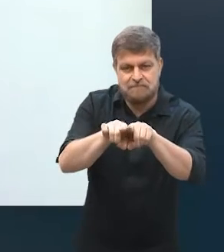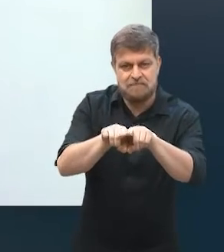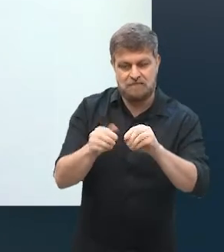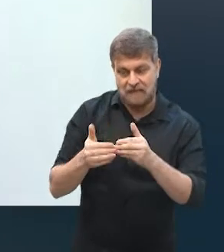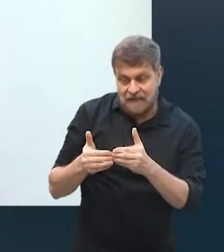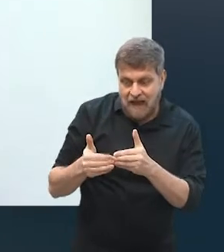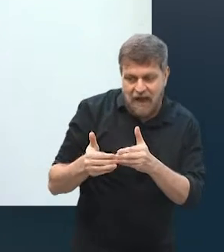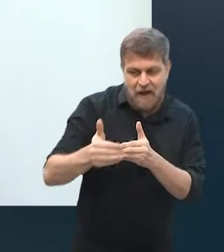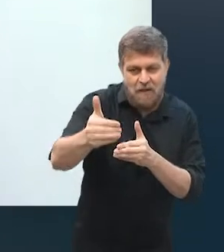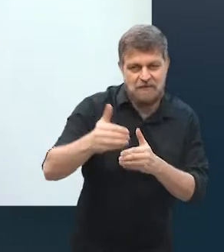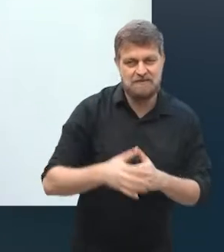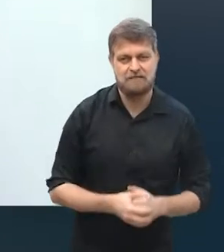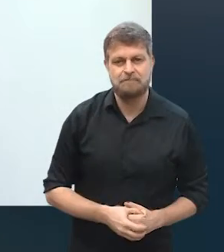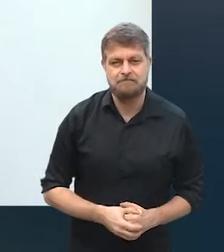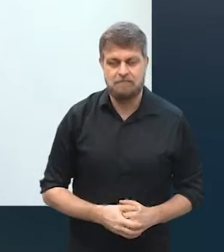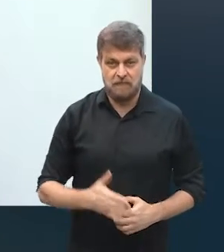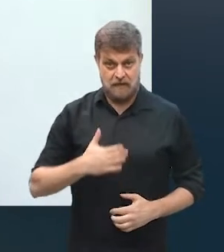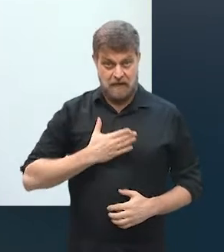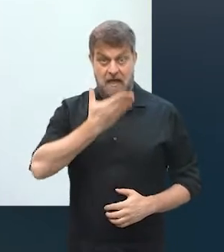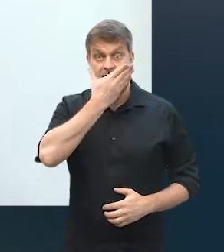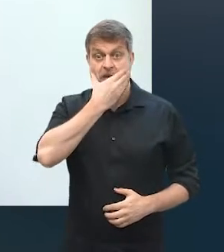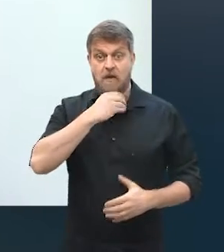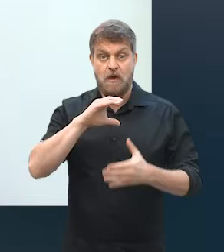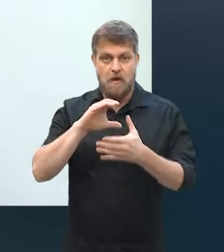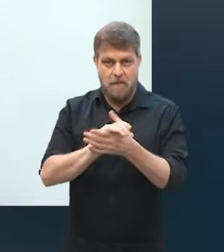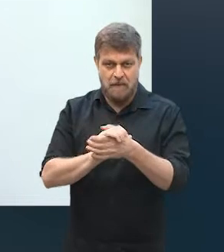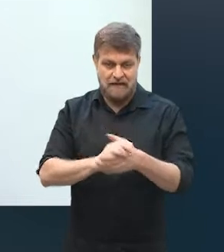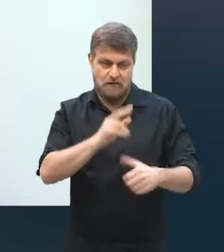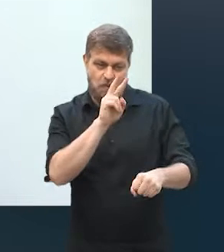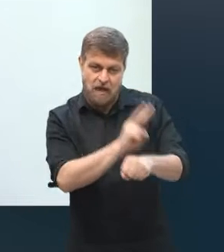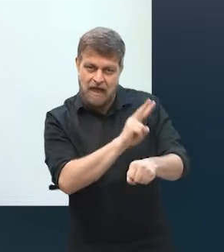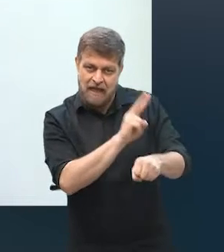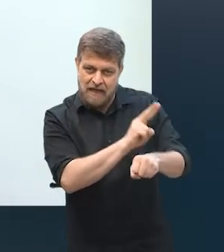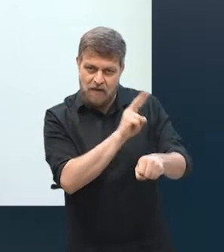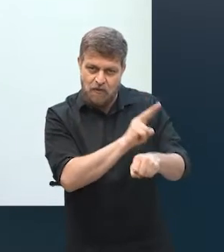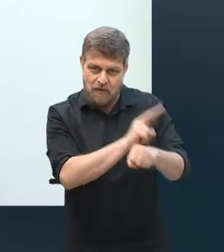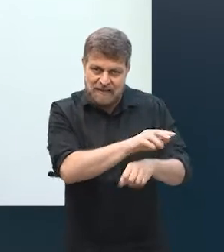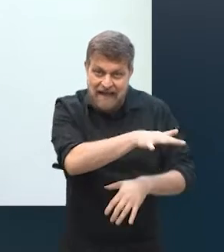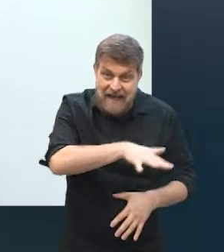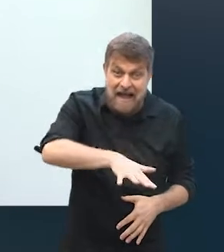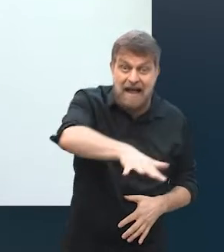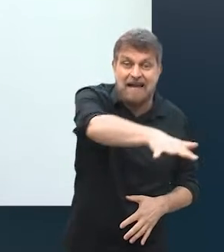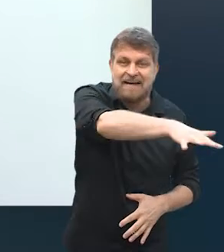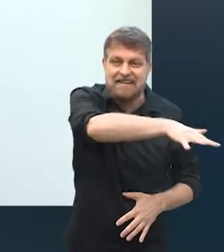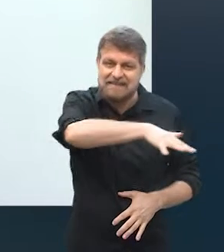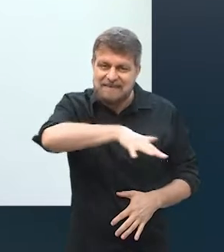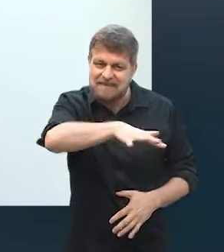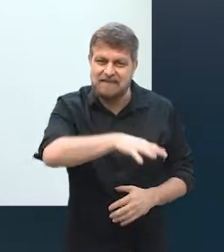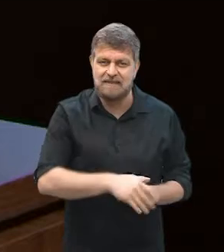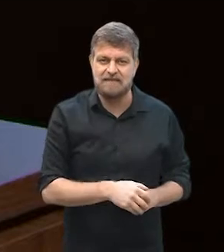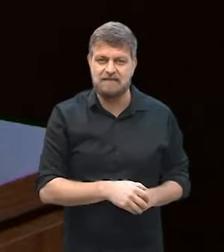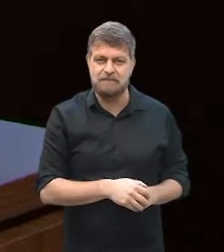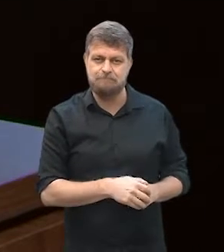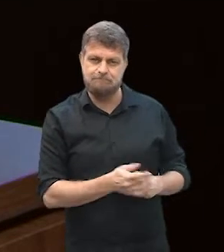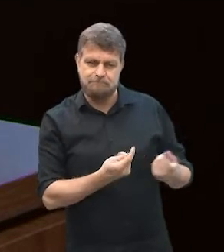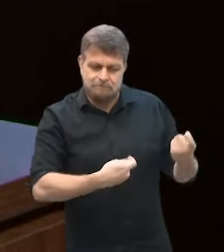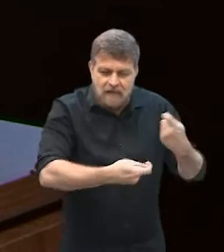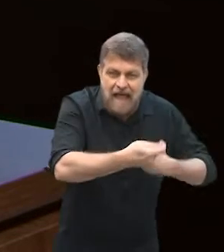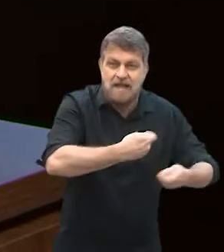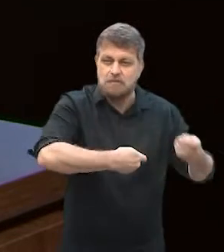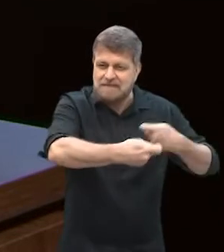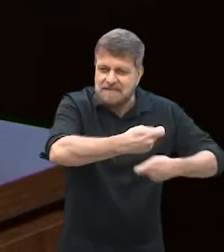pontapé inicial. E ele que faz essa parte aí de cuidar dessa parte de